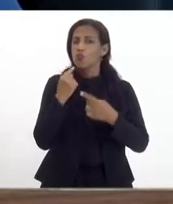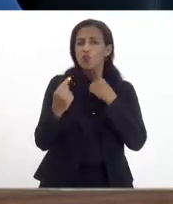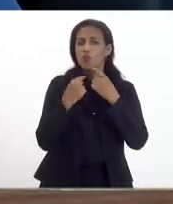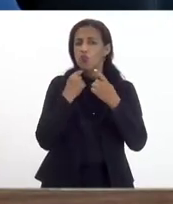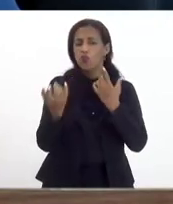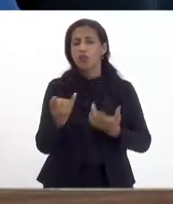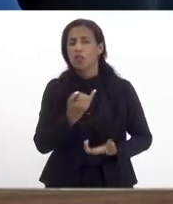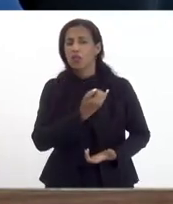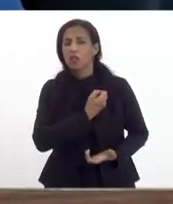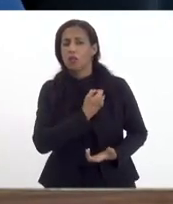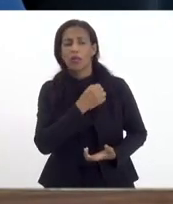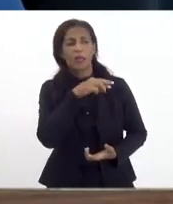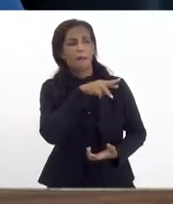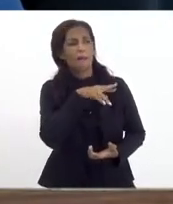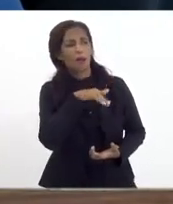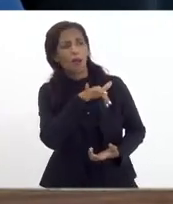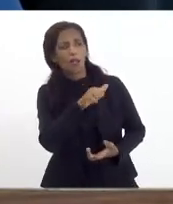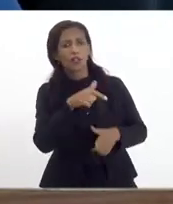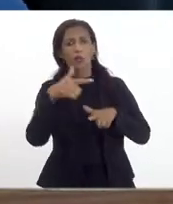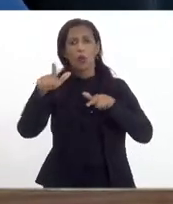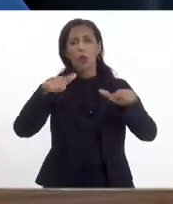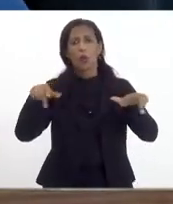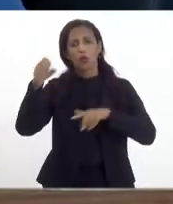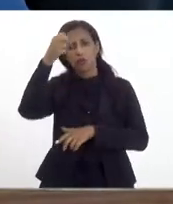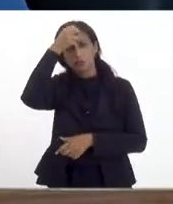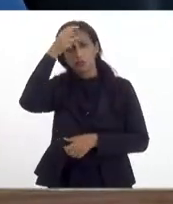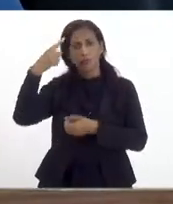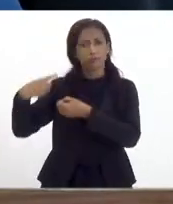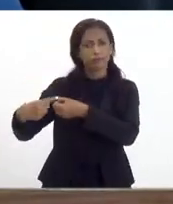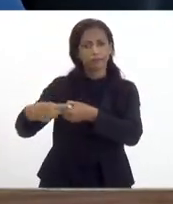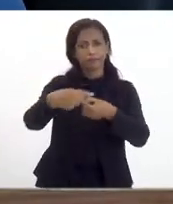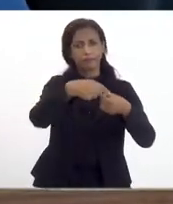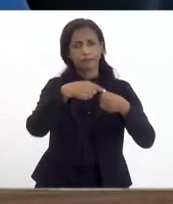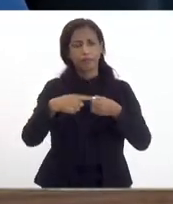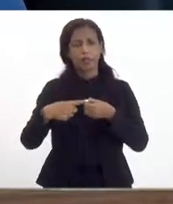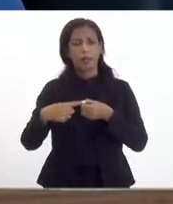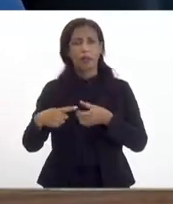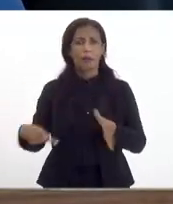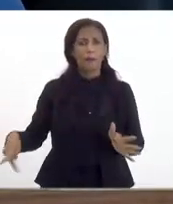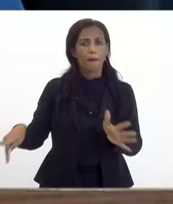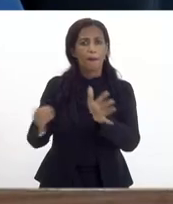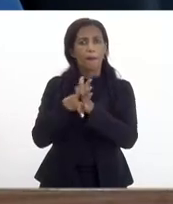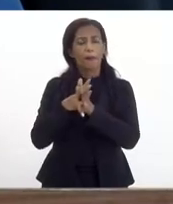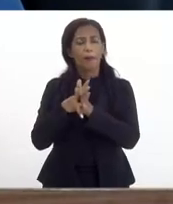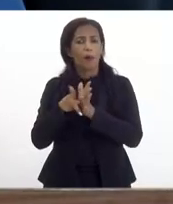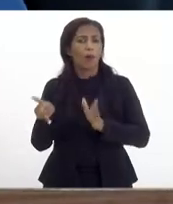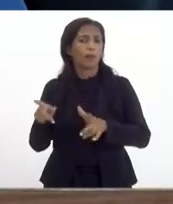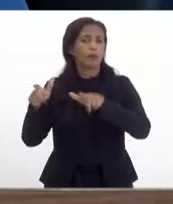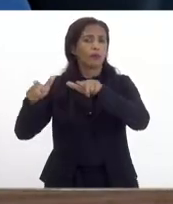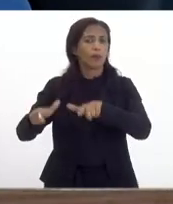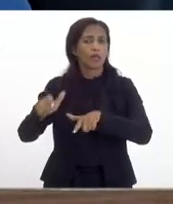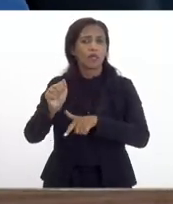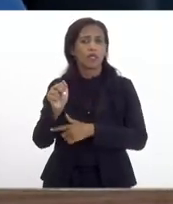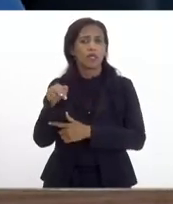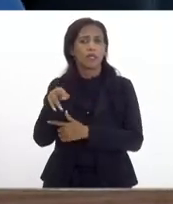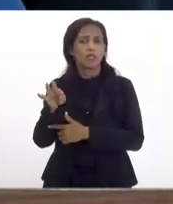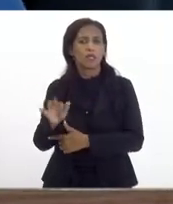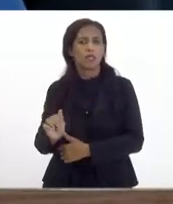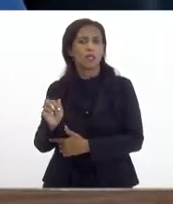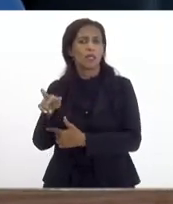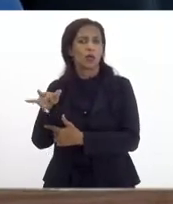Itaguaí Seropédica Mangaratiba como os outros municípios mas a própria próprio distrito do Shell de Santa Cruz tem uma sinergia grande com a região